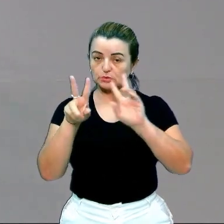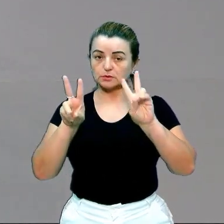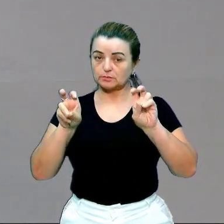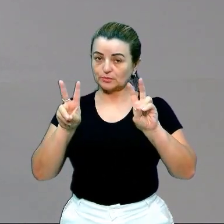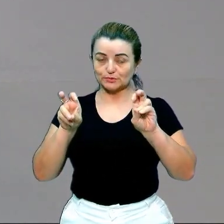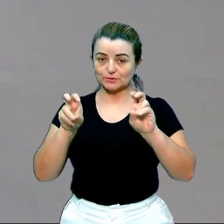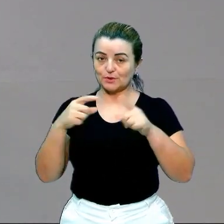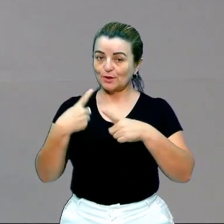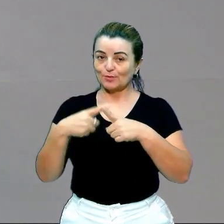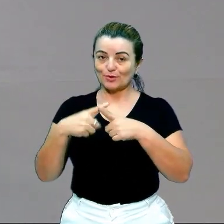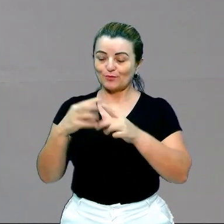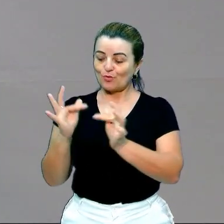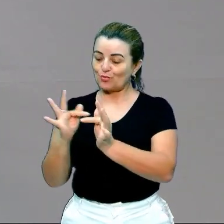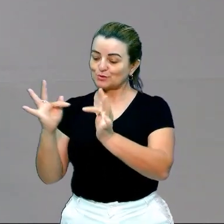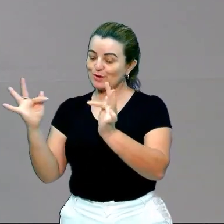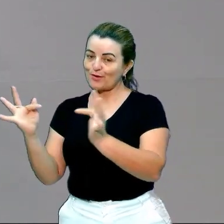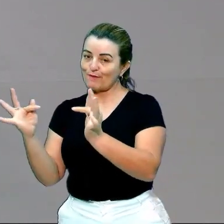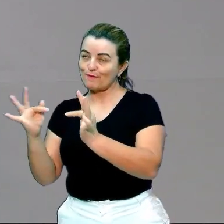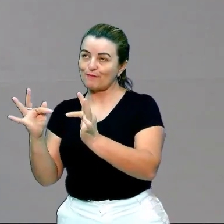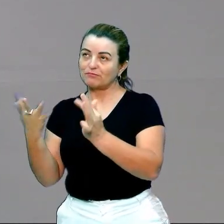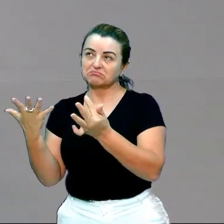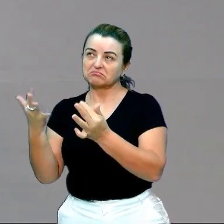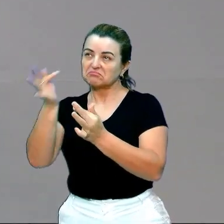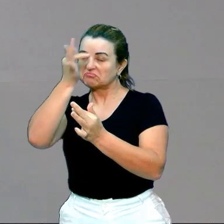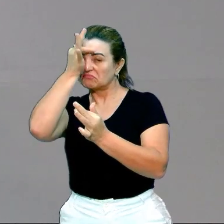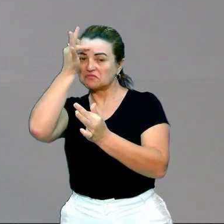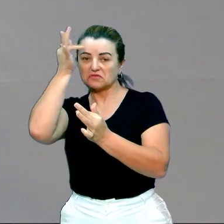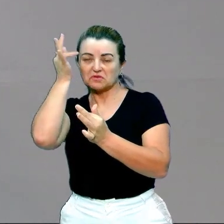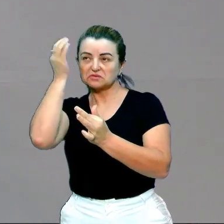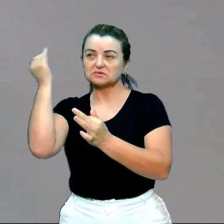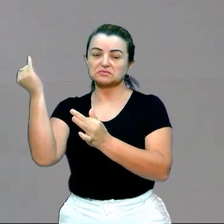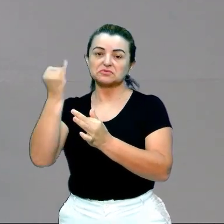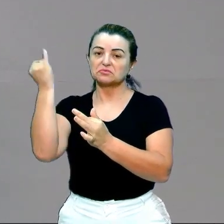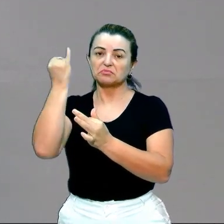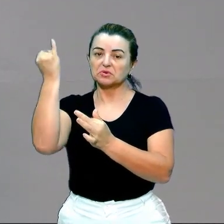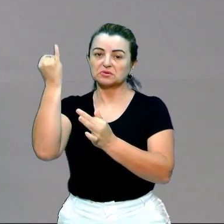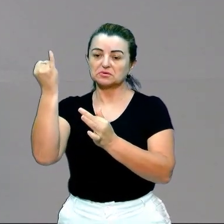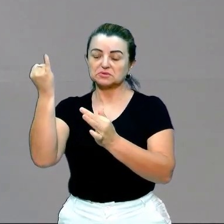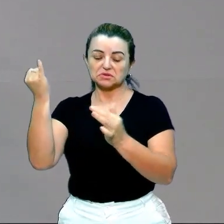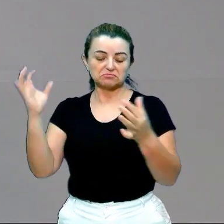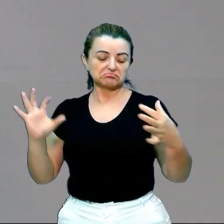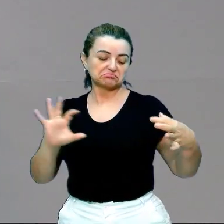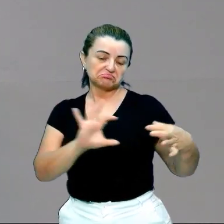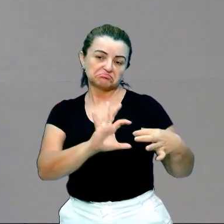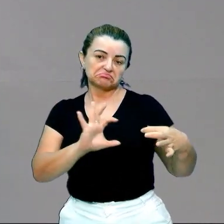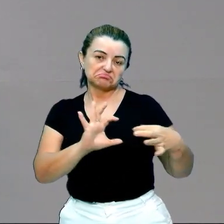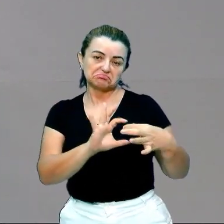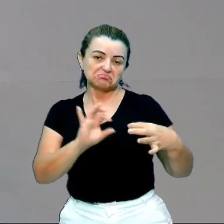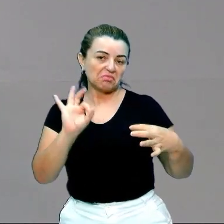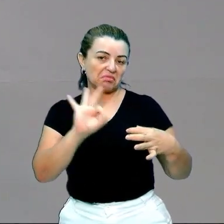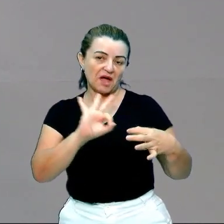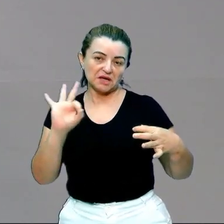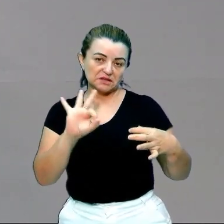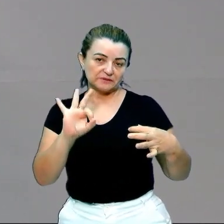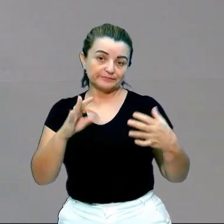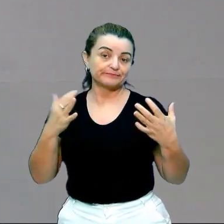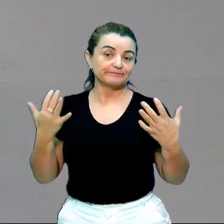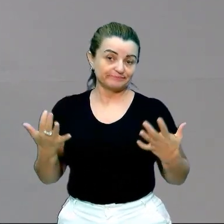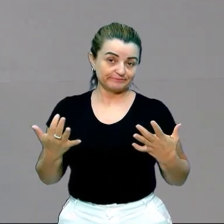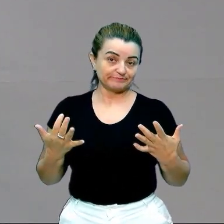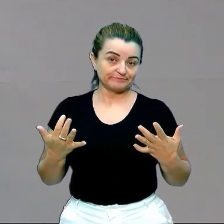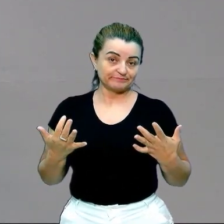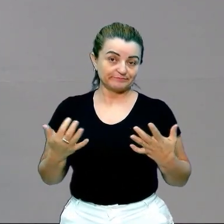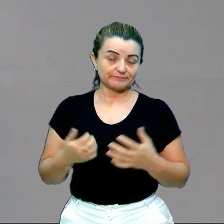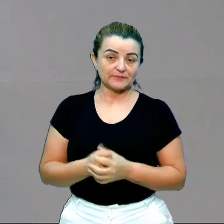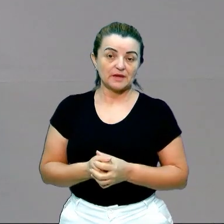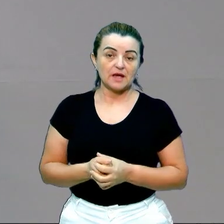Porque não dá para você utilizar uma frase de um filósofo importante que não tenha relação nenhuma com o tema da sua redação. Então, vamos